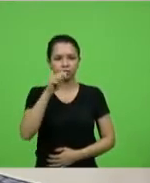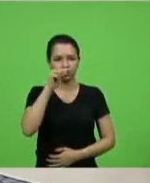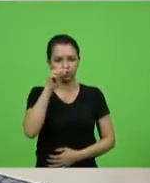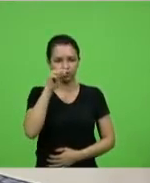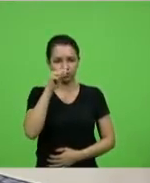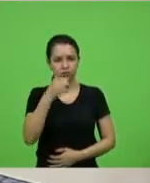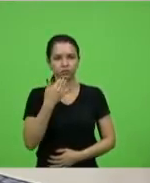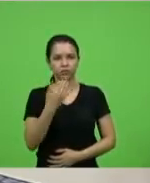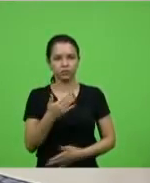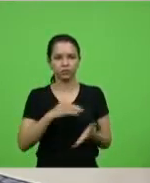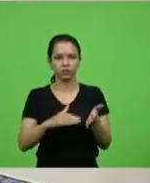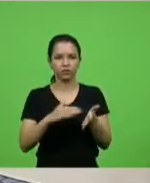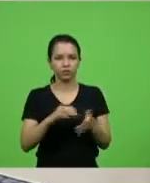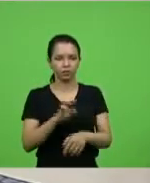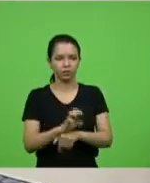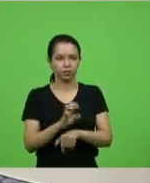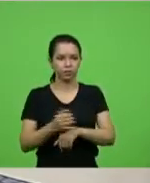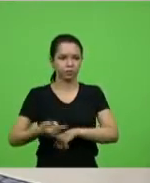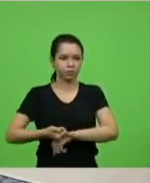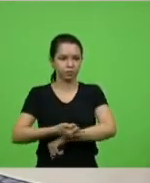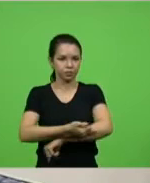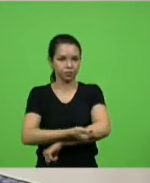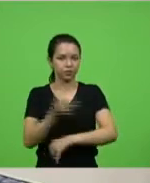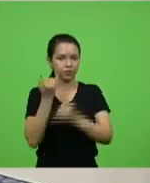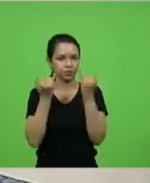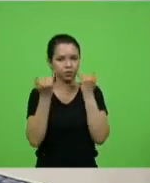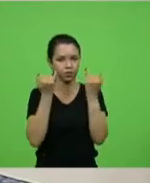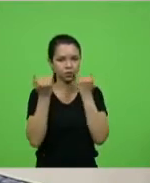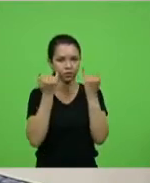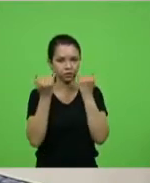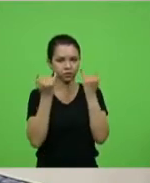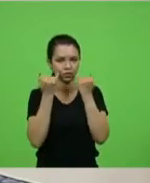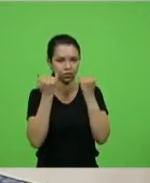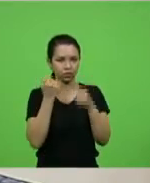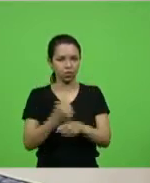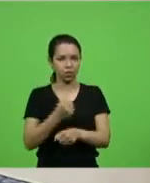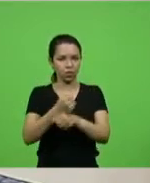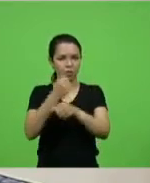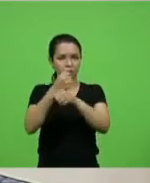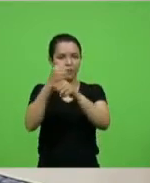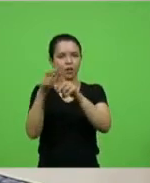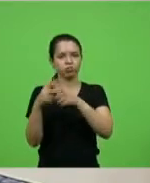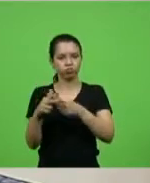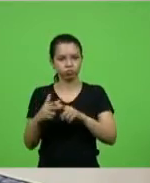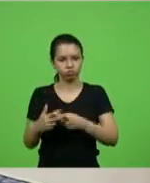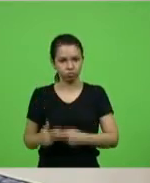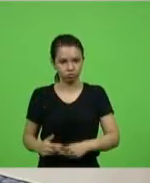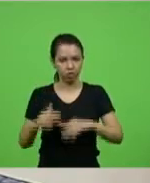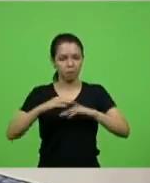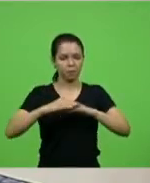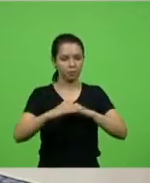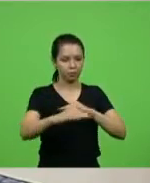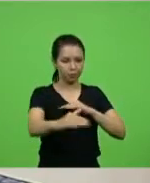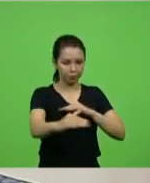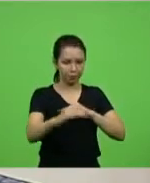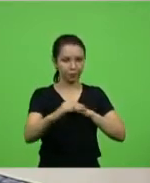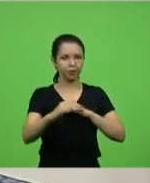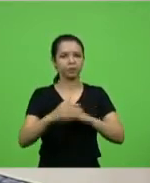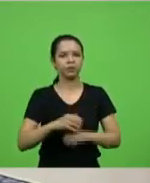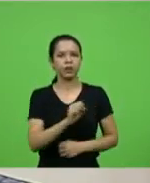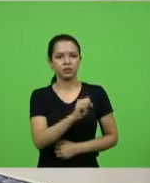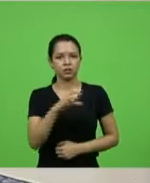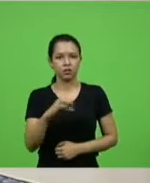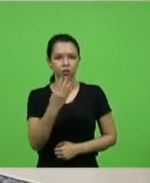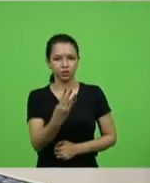solicitando ao secretário de Estado da Infraestrutura informações acerca da obra de restauração do pavimento. Na SC